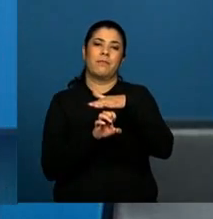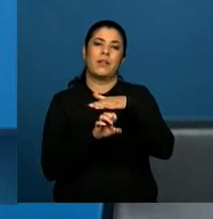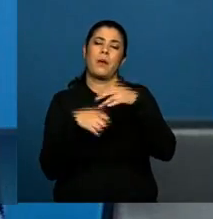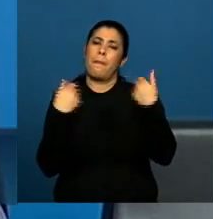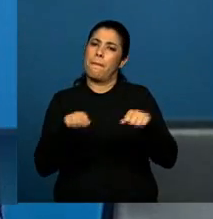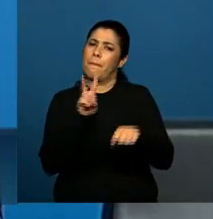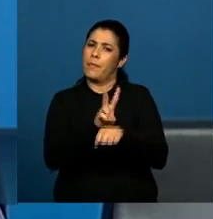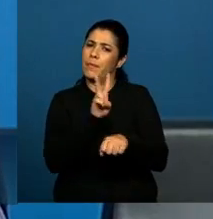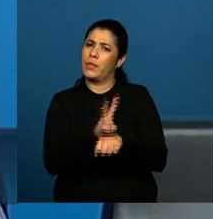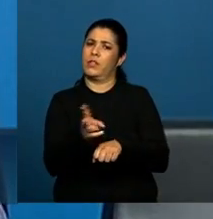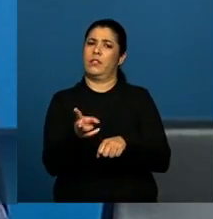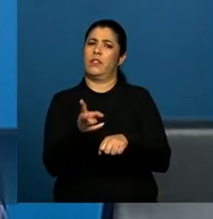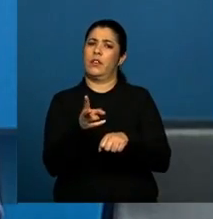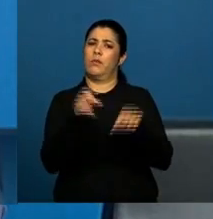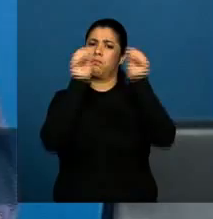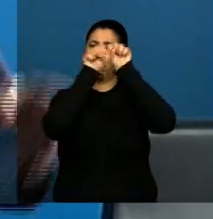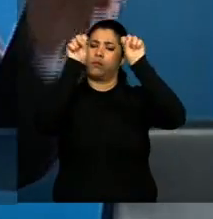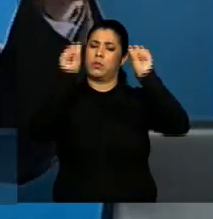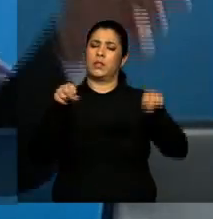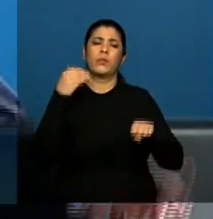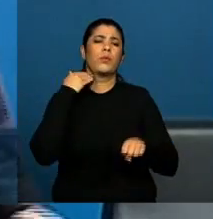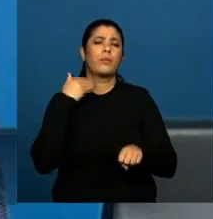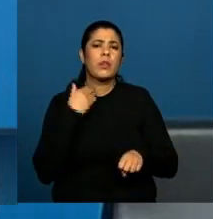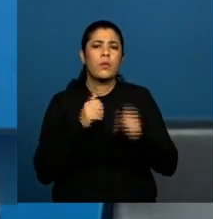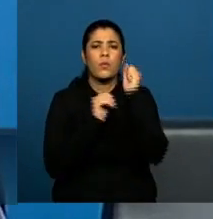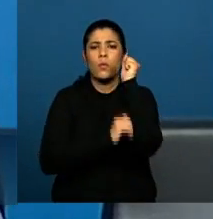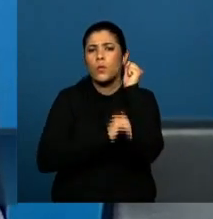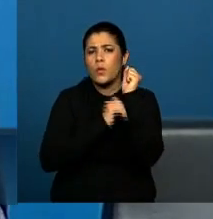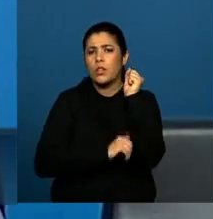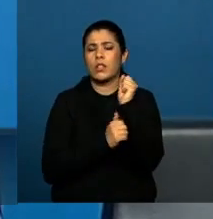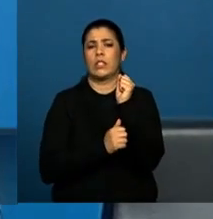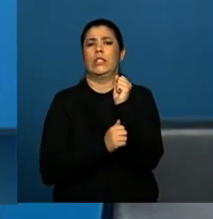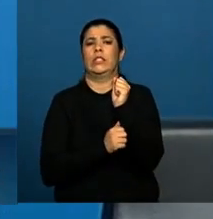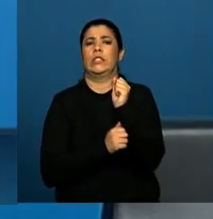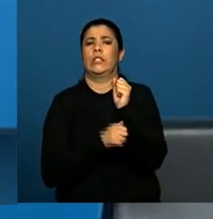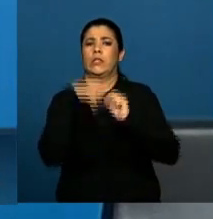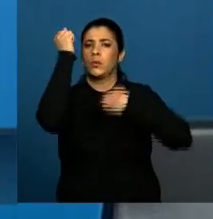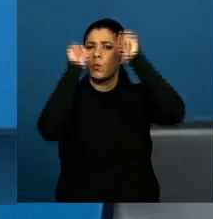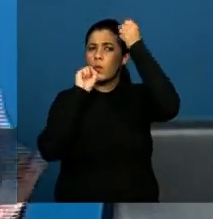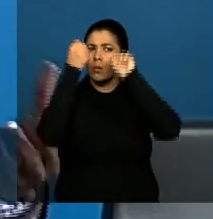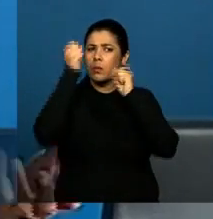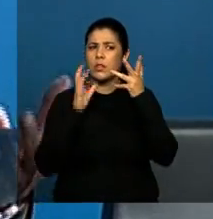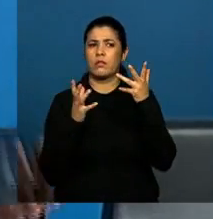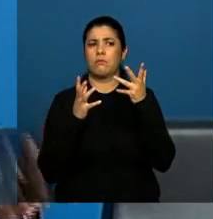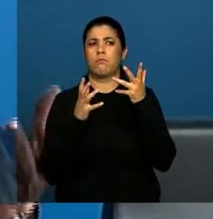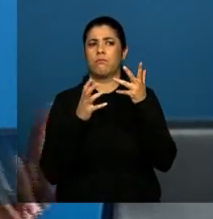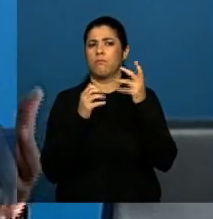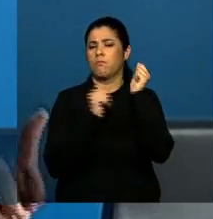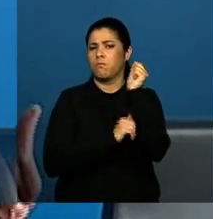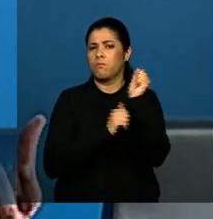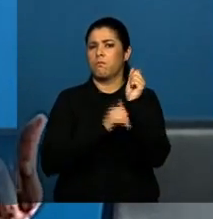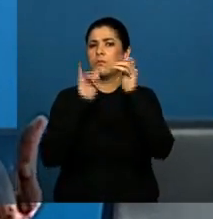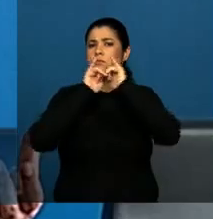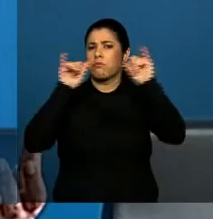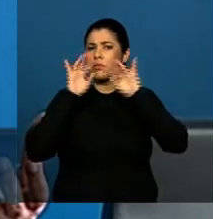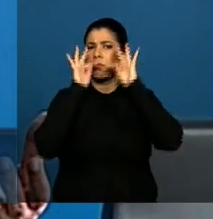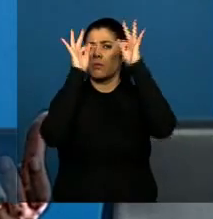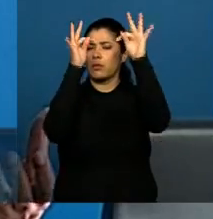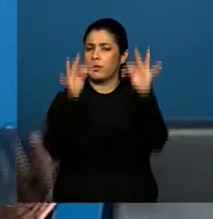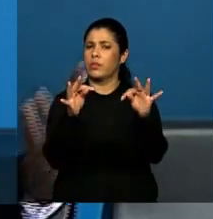proteção, o sistema bancário, os segredos comerciais, os segredos industriais, e há também a proteção,